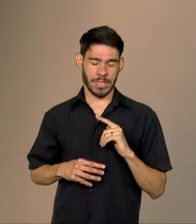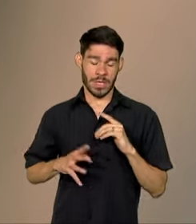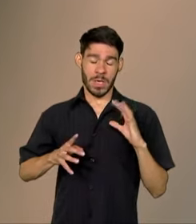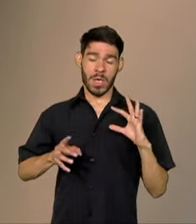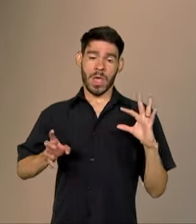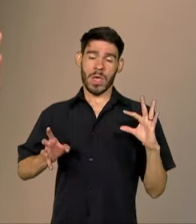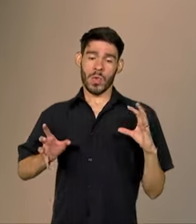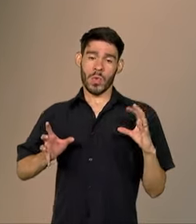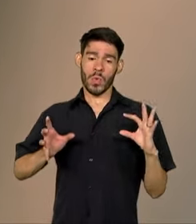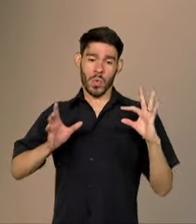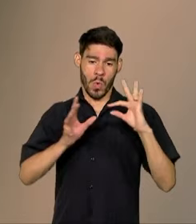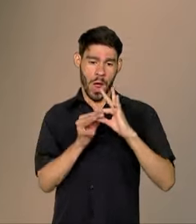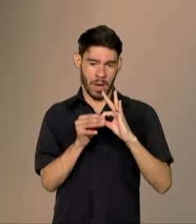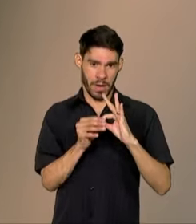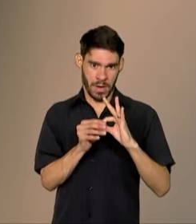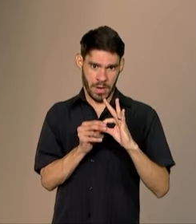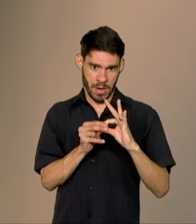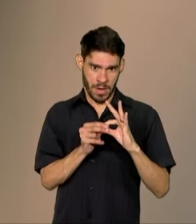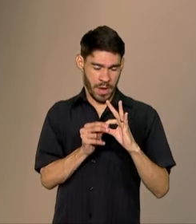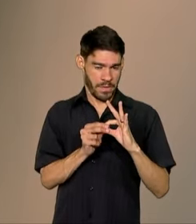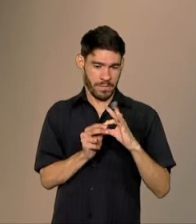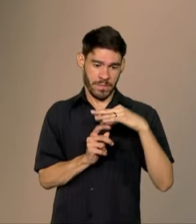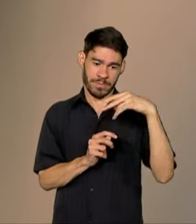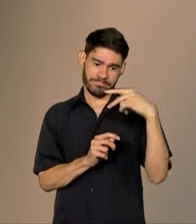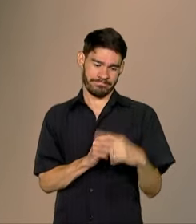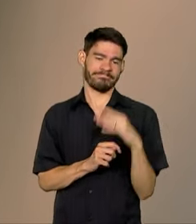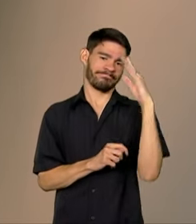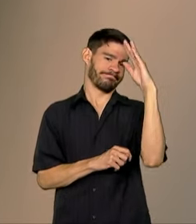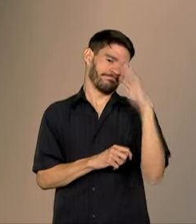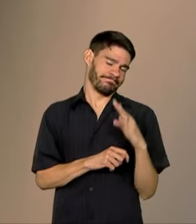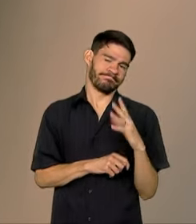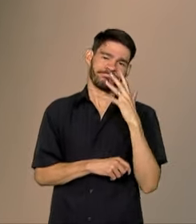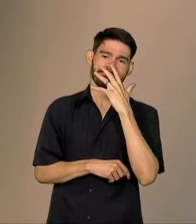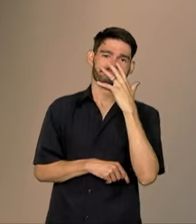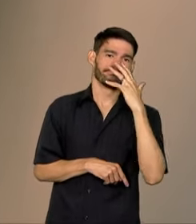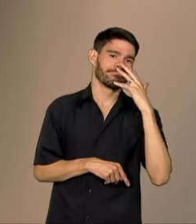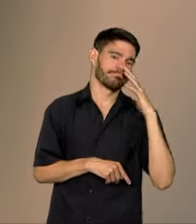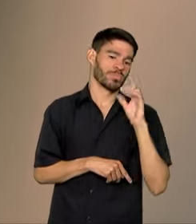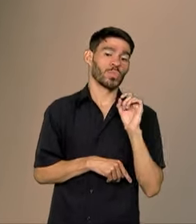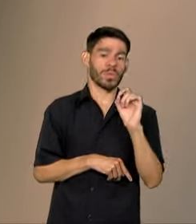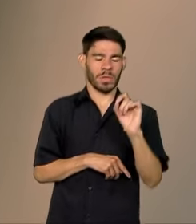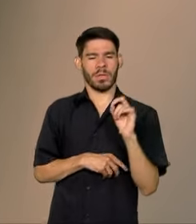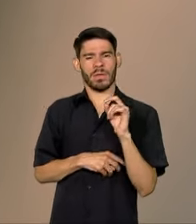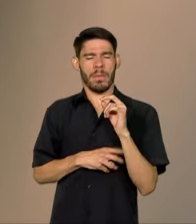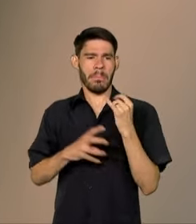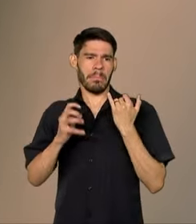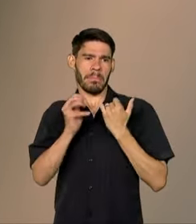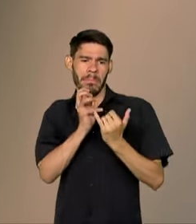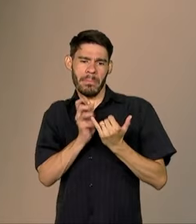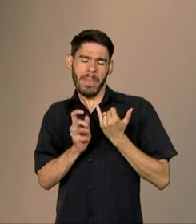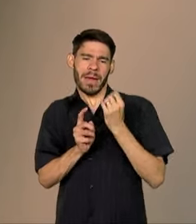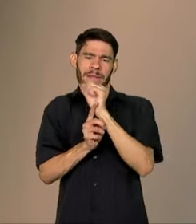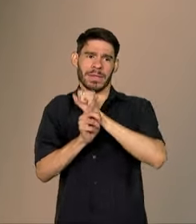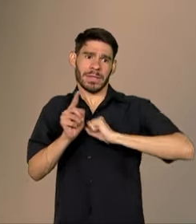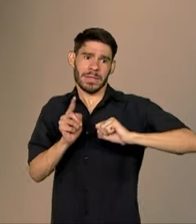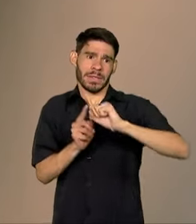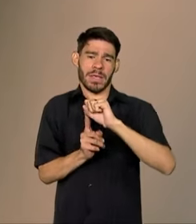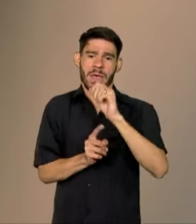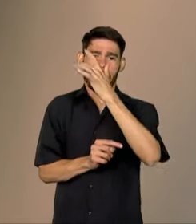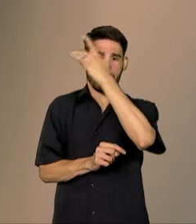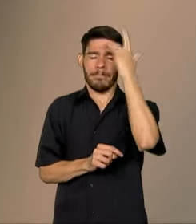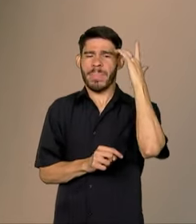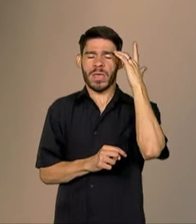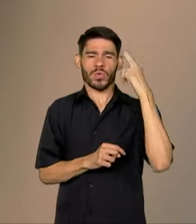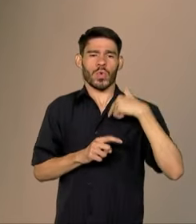o HIV está no Brasil. Então, a gente observa algo muito parecido na sociedade. As pessoas têm